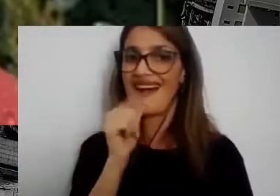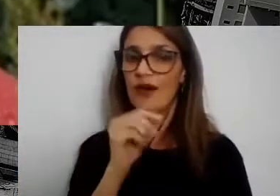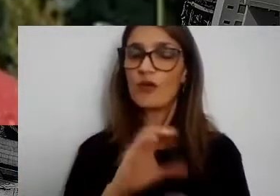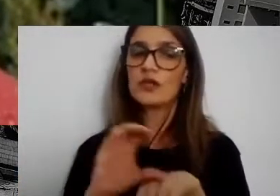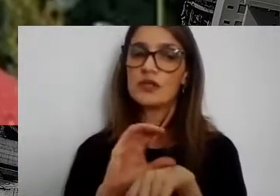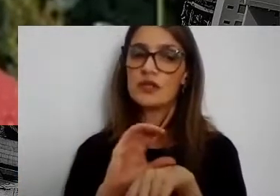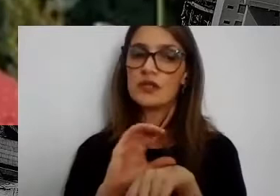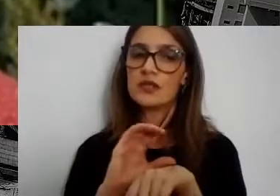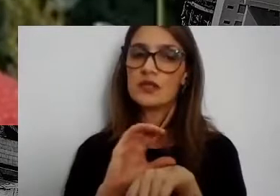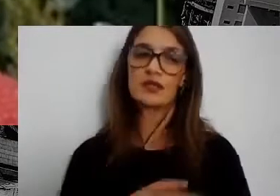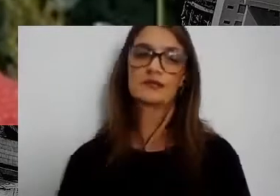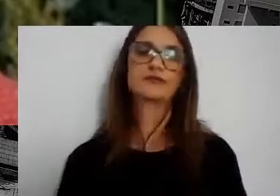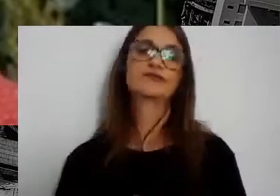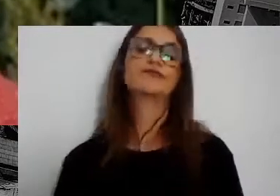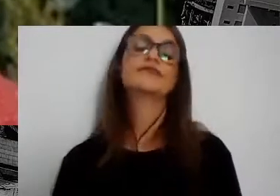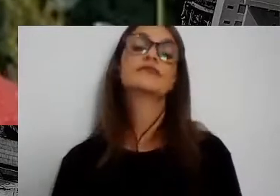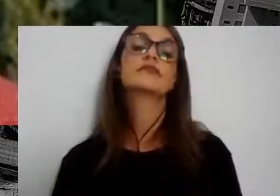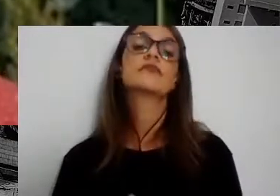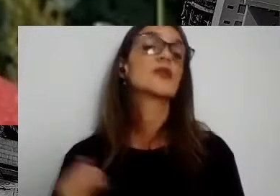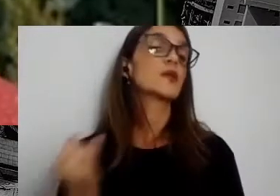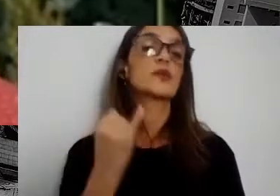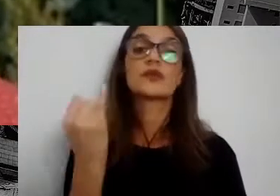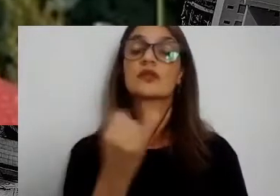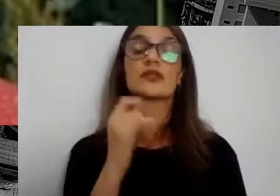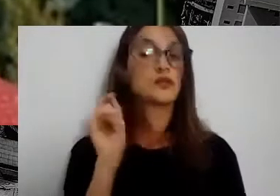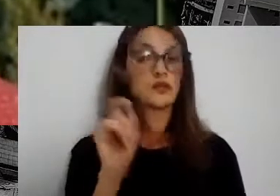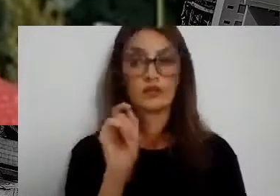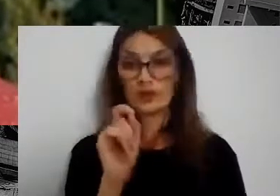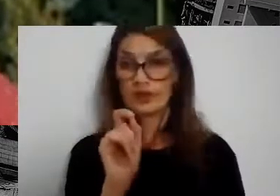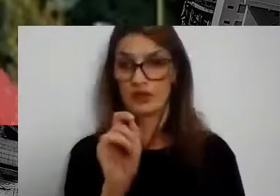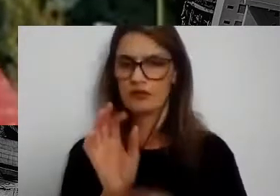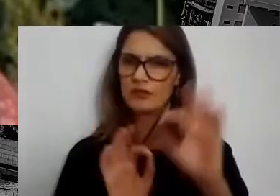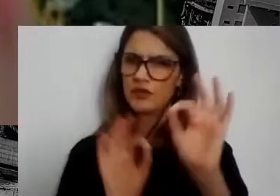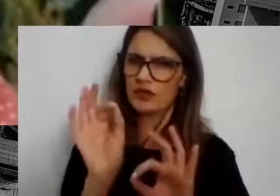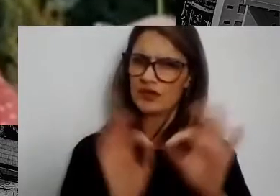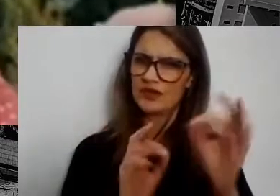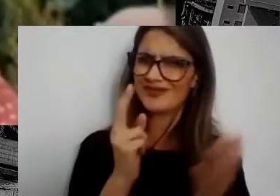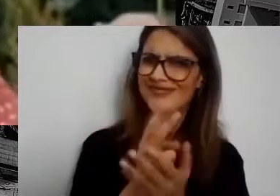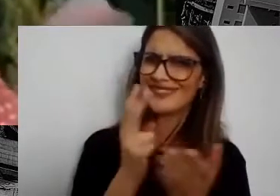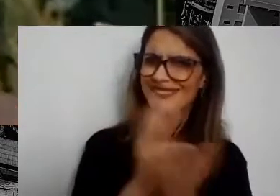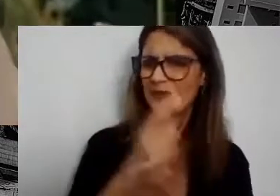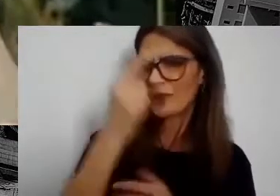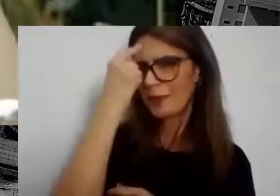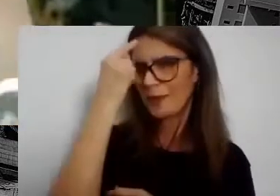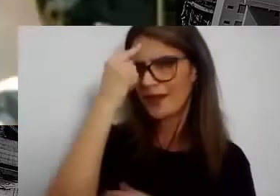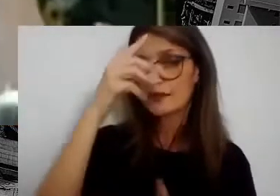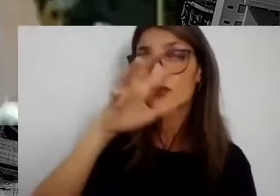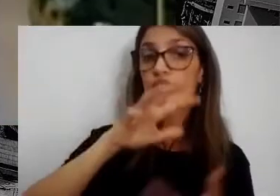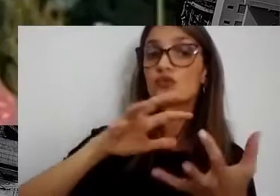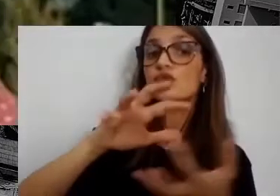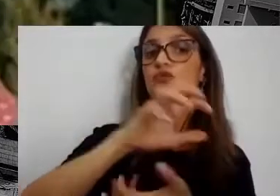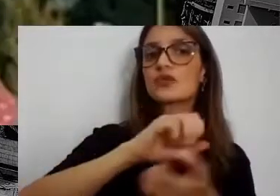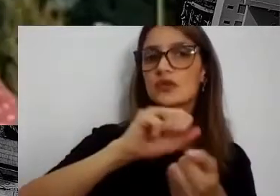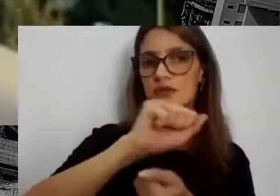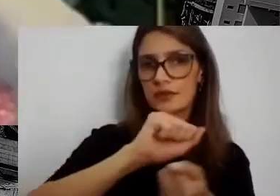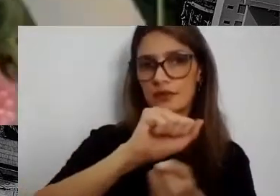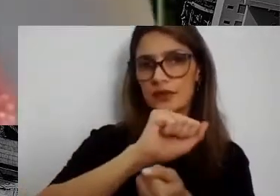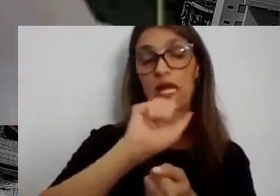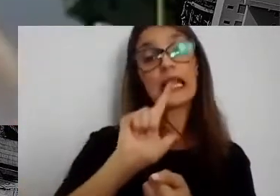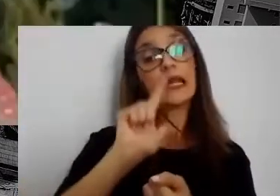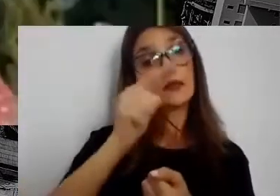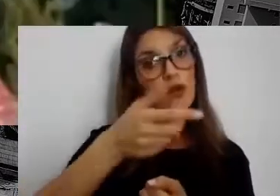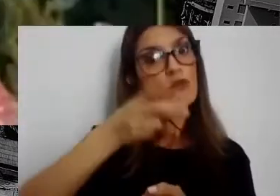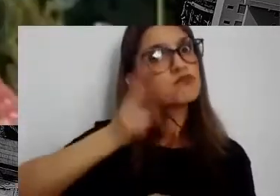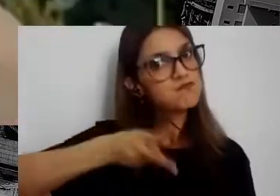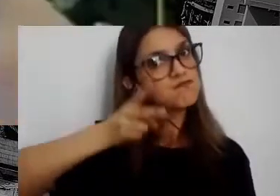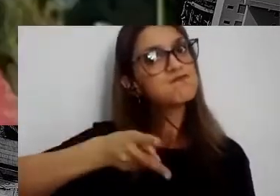Acho que um ponto importante é que sempre, em todos os projetos, a gente pensa sempre na sustentabilidade. Depois ele tem que ser mantido e